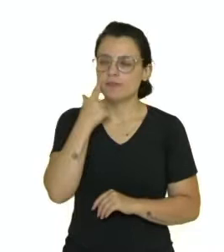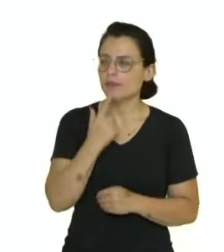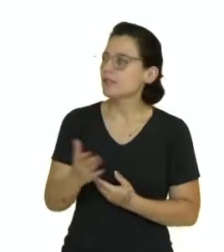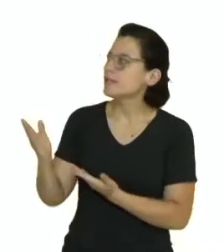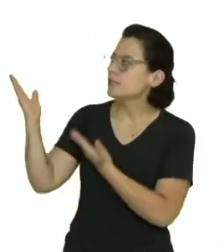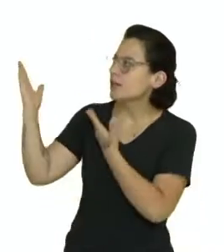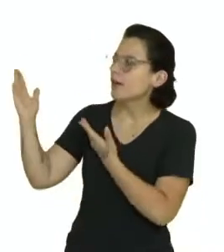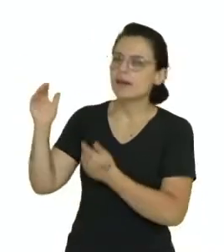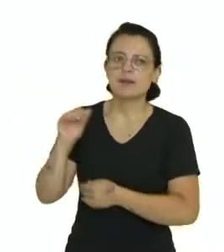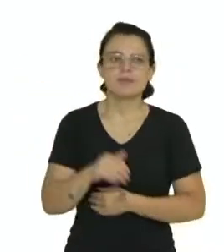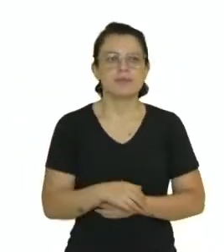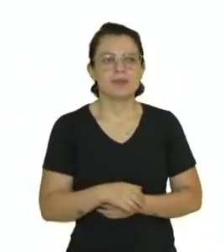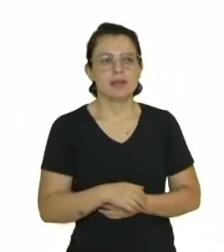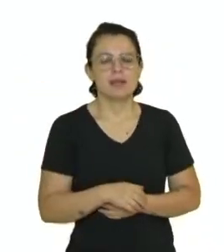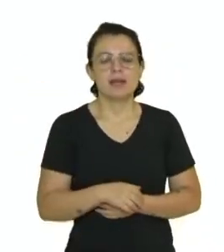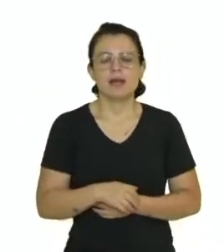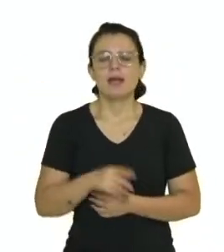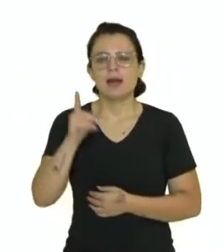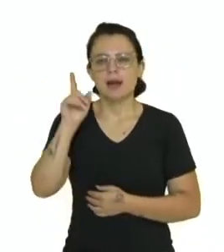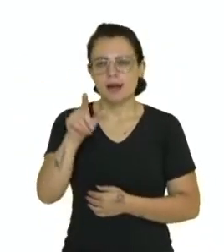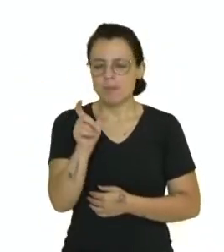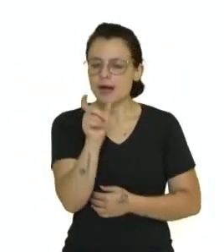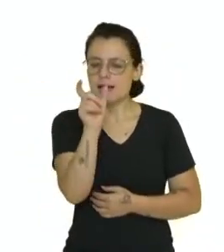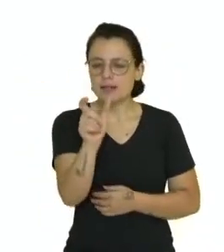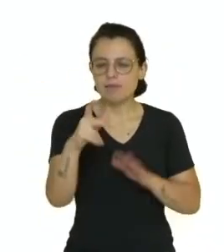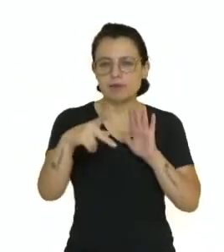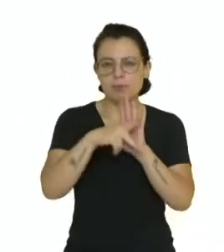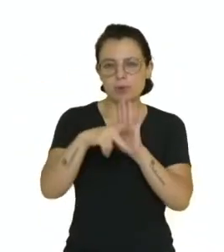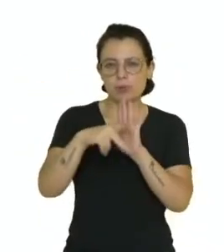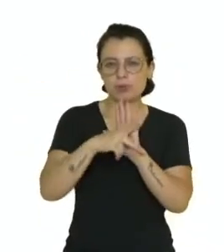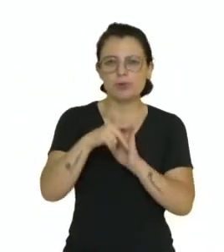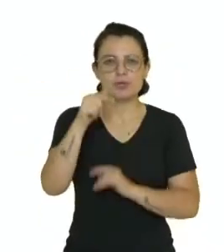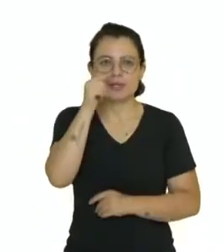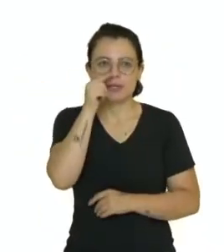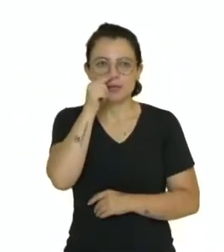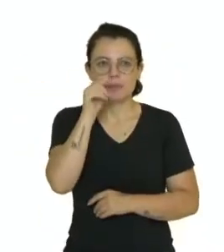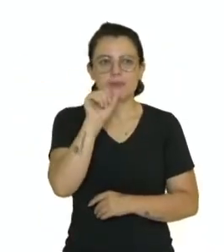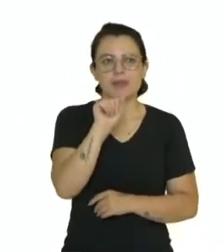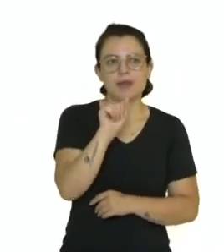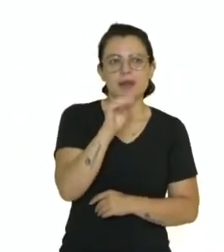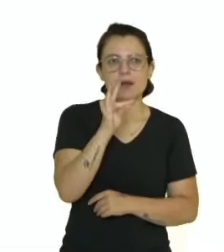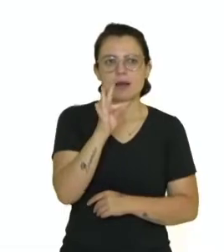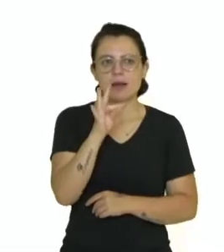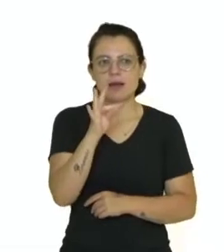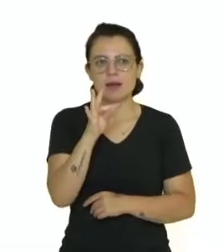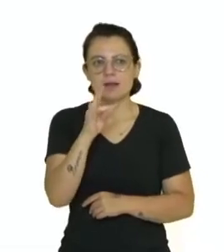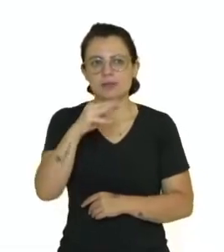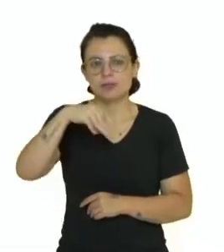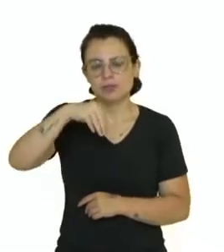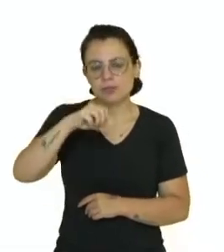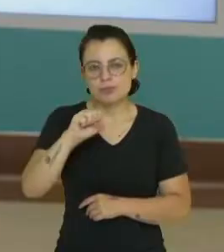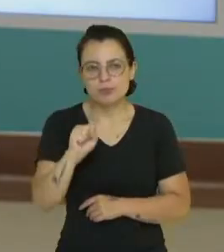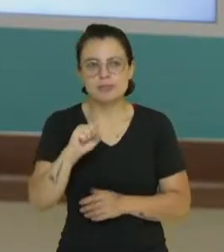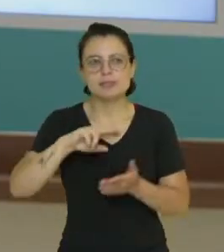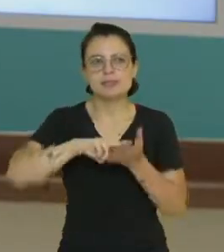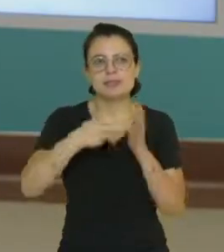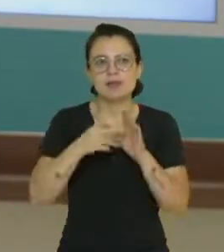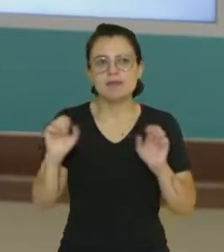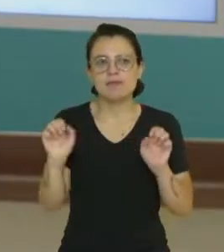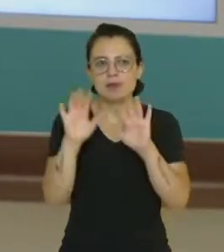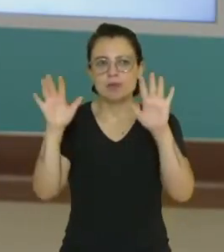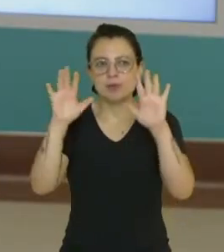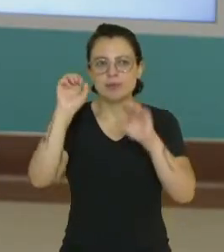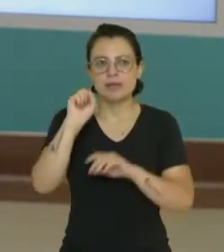A atmosfera vem do grego atmos, que significa vapor, e esfera, que significa